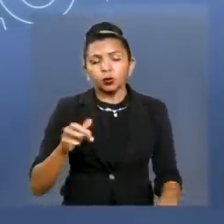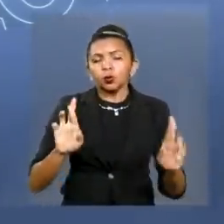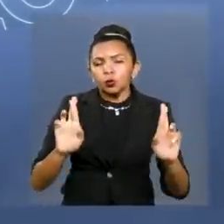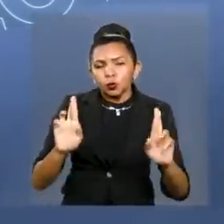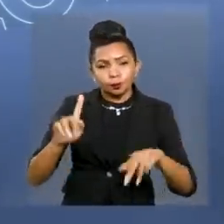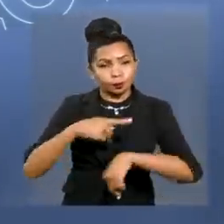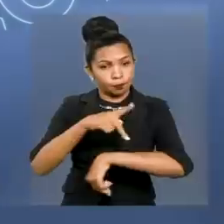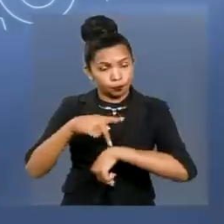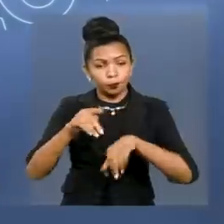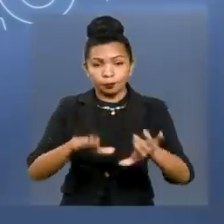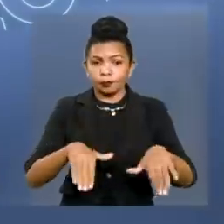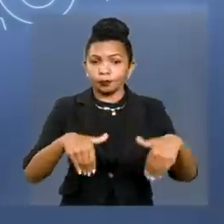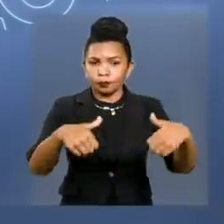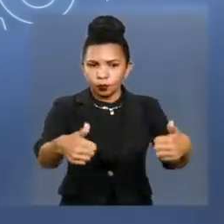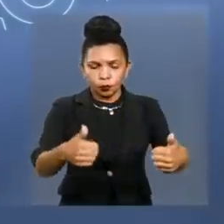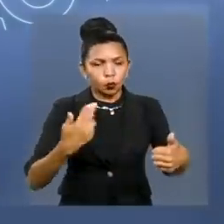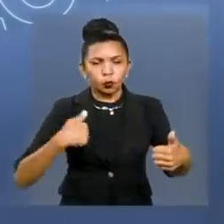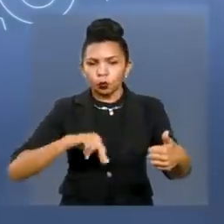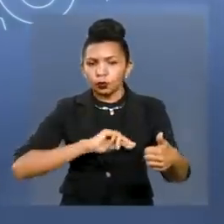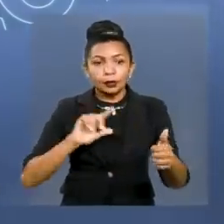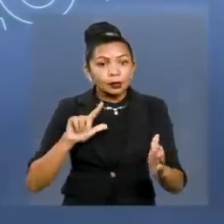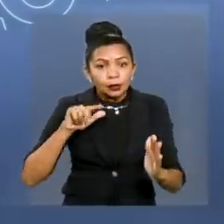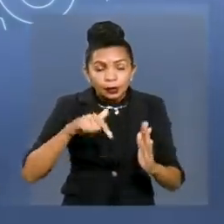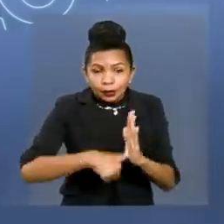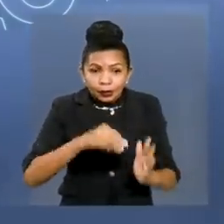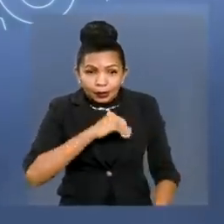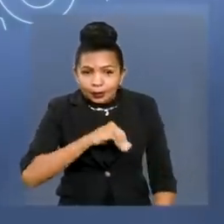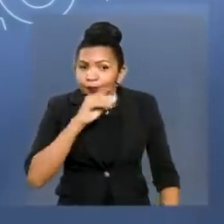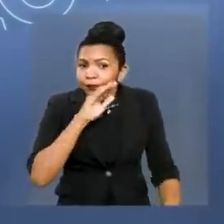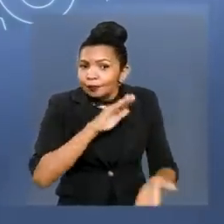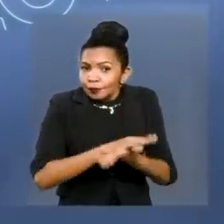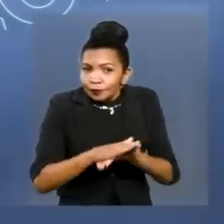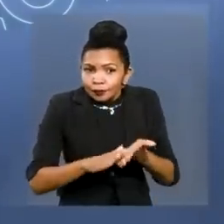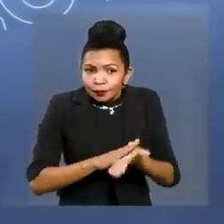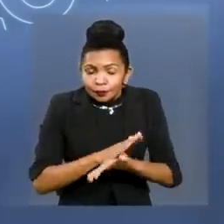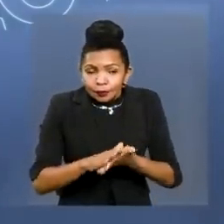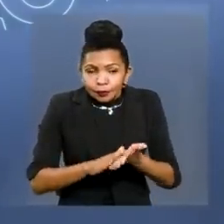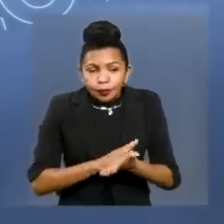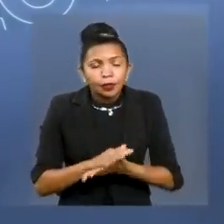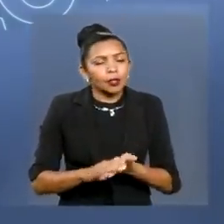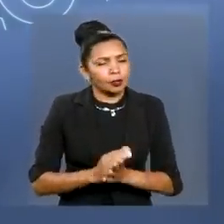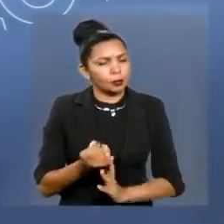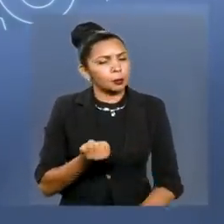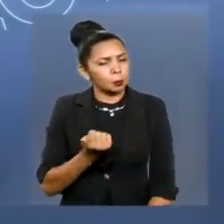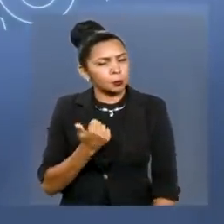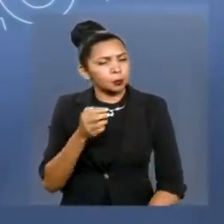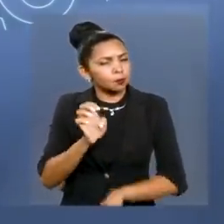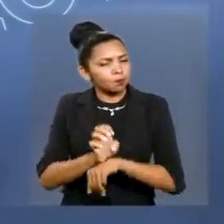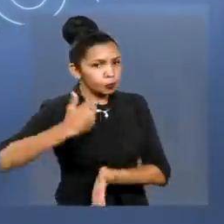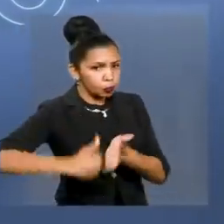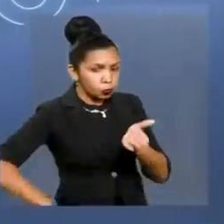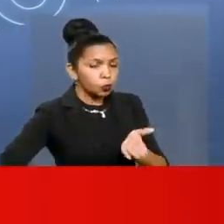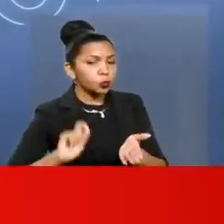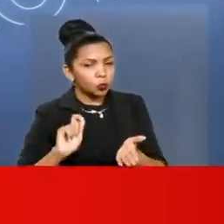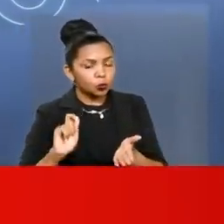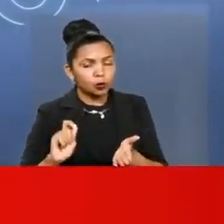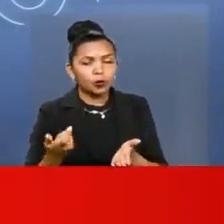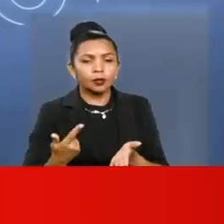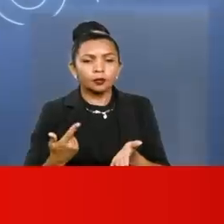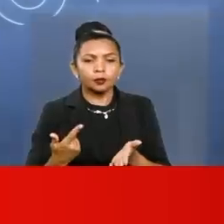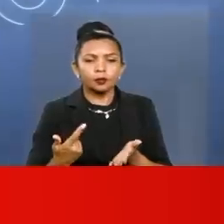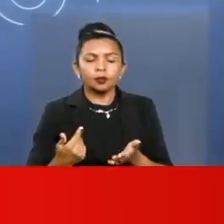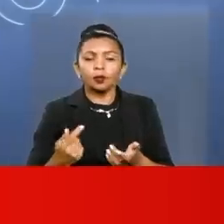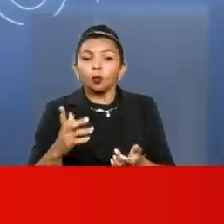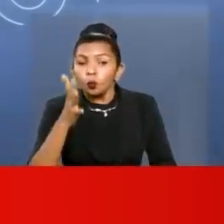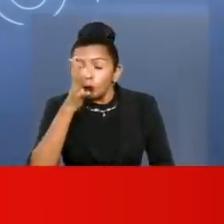país melhore. como eu te disse, nós não atrasamos nenhum mês de salário. E somos um dos poucos estados que conseguiu essa façanha. Quase